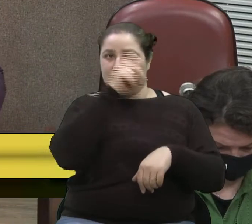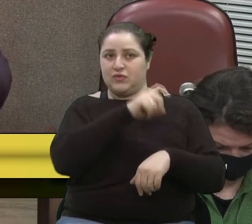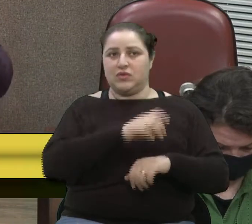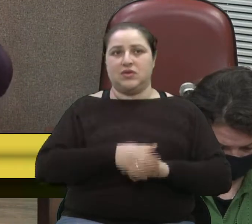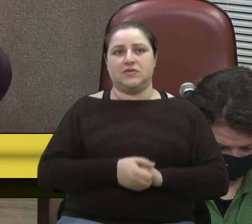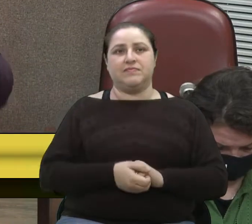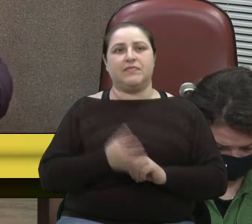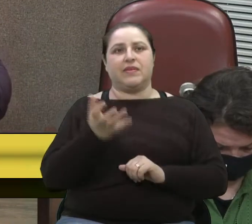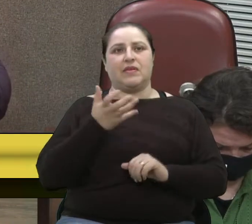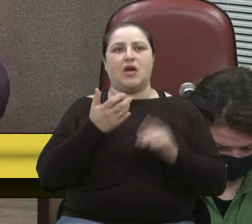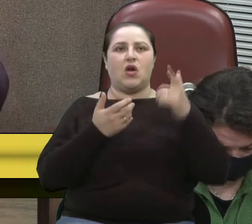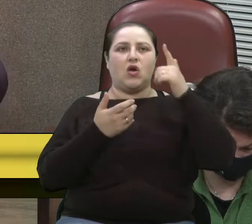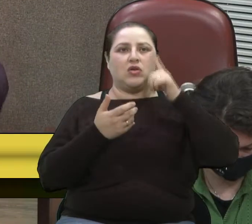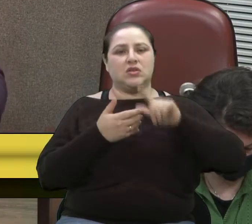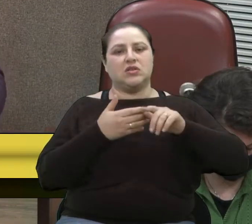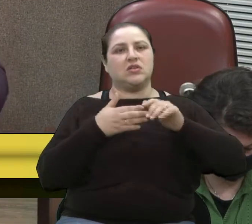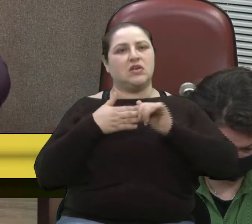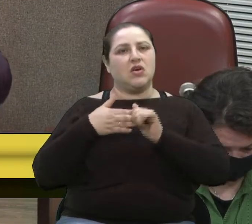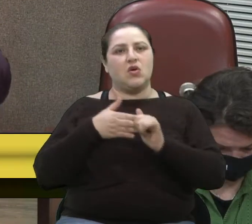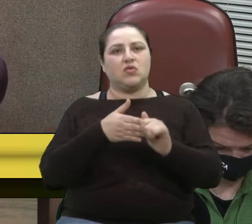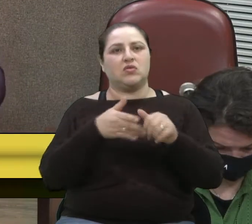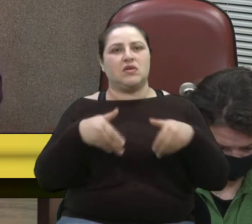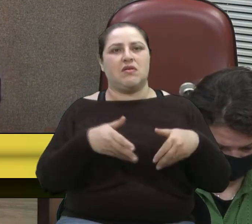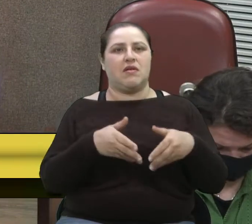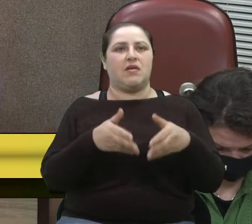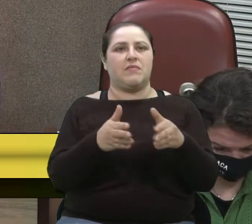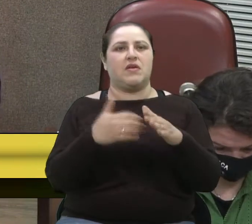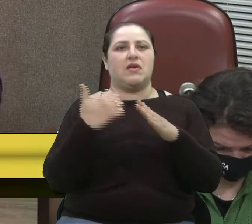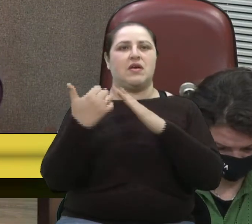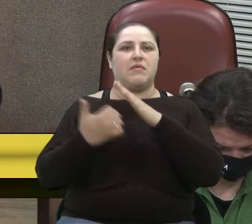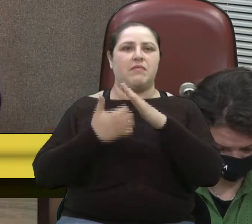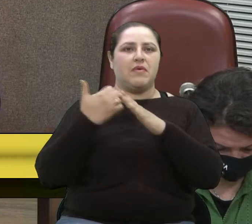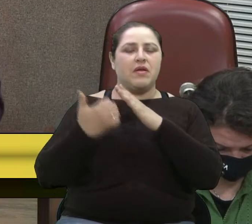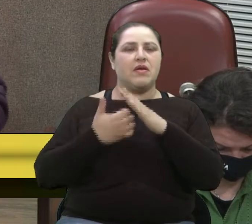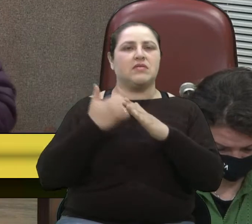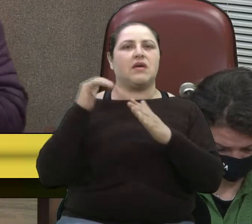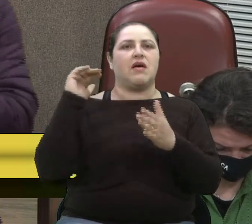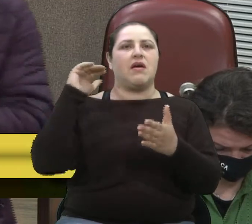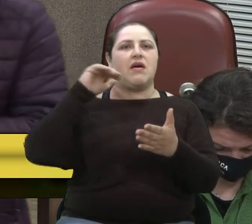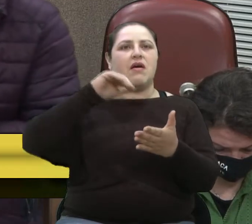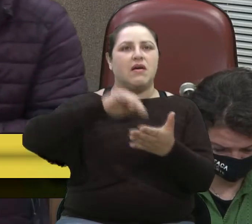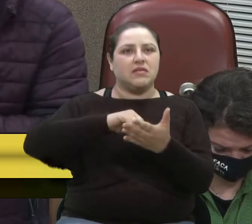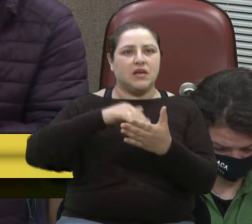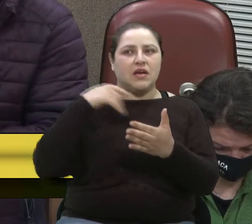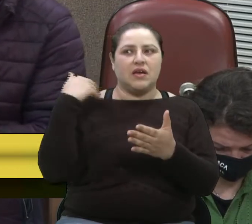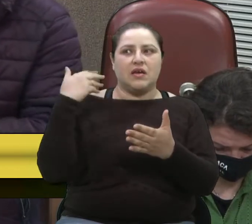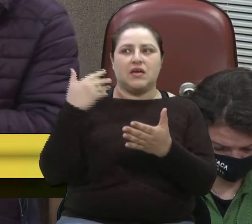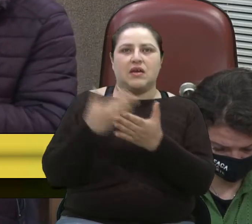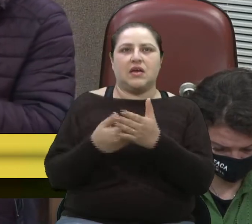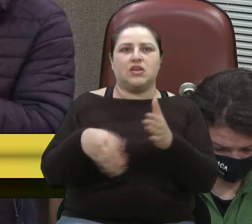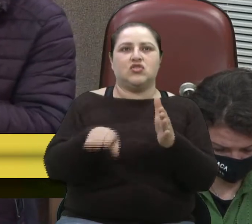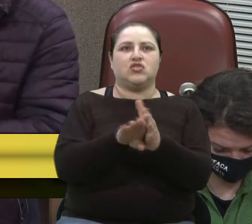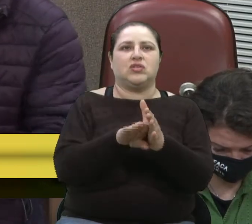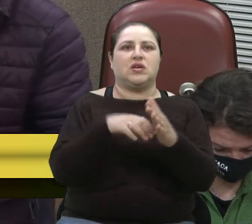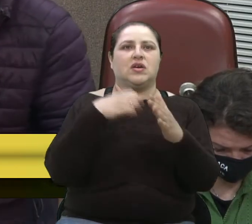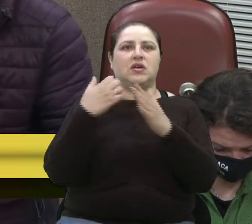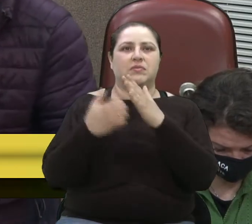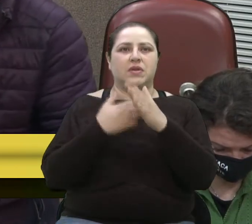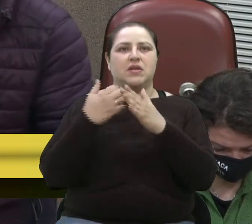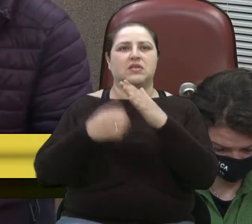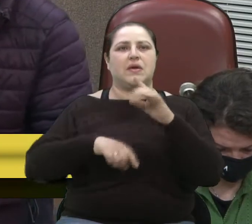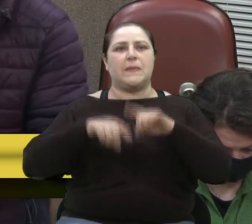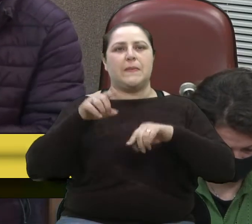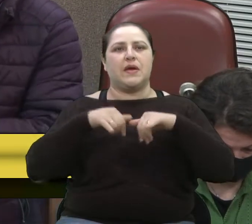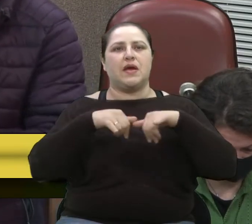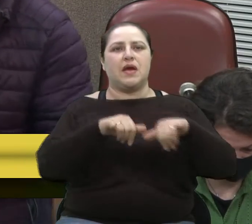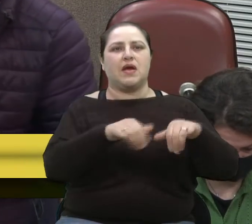conduzir o caminho, a empresa, até chegar como chegou a empresa supermercado